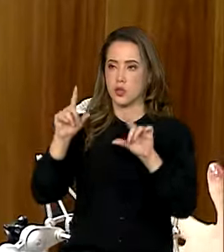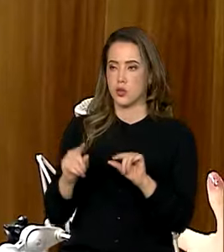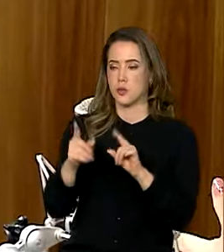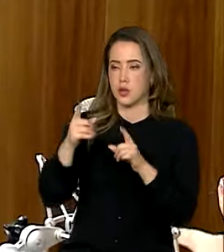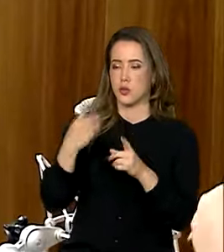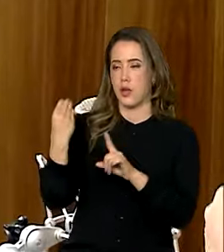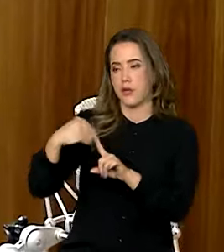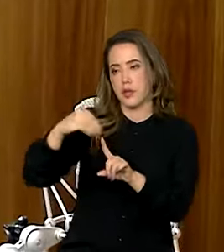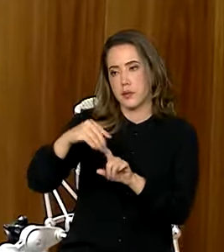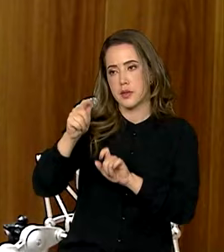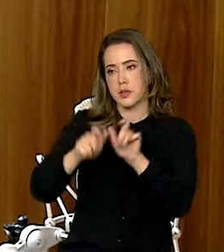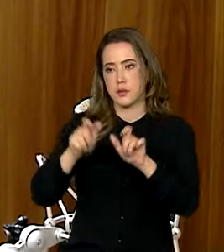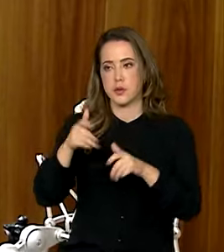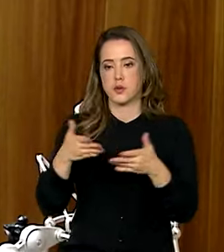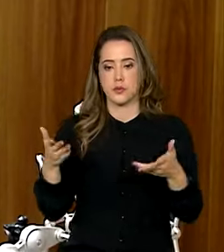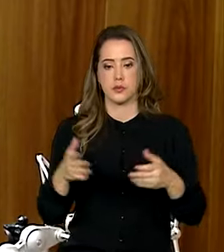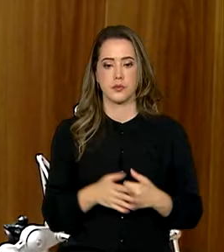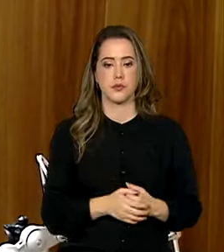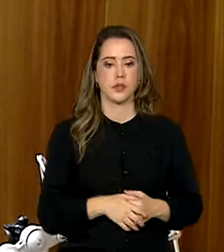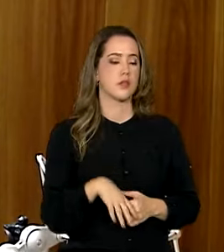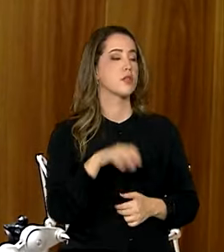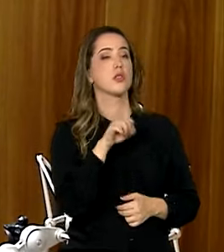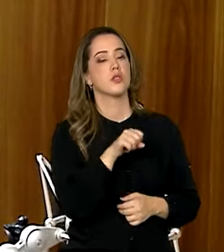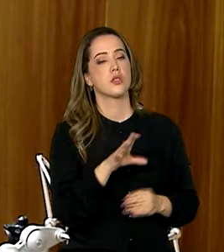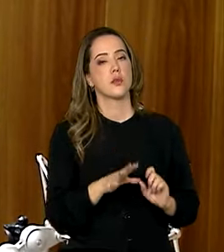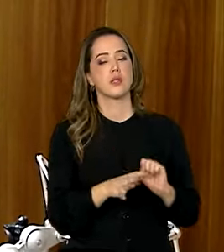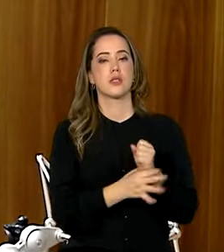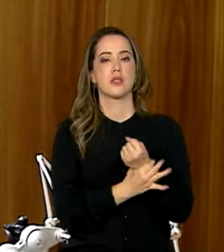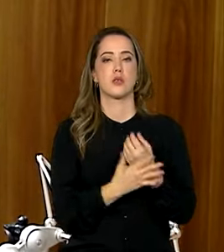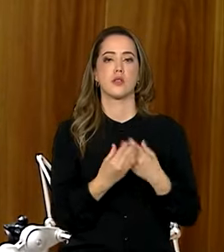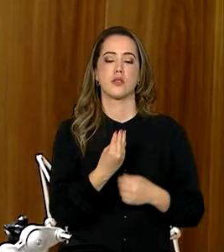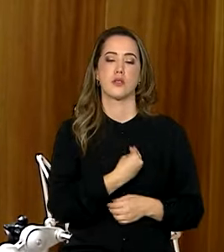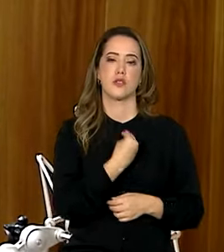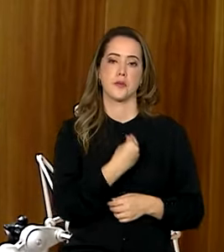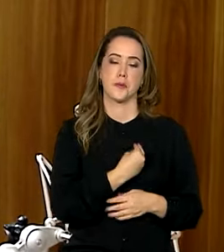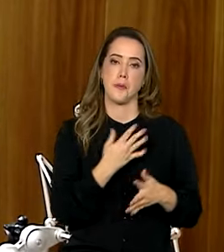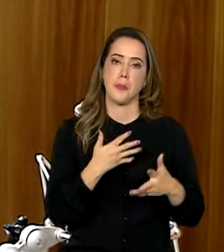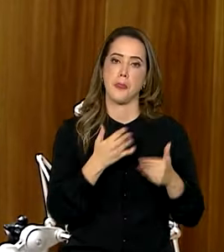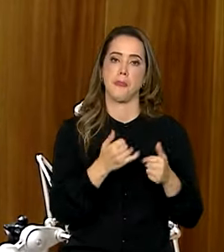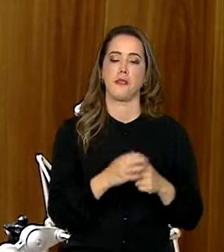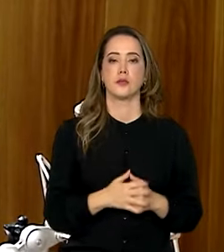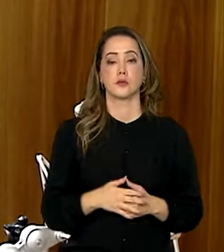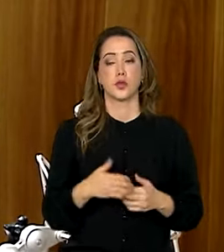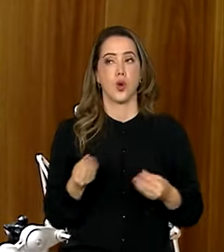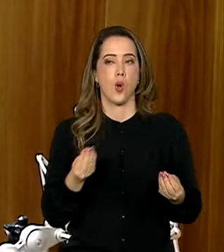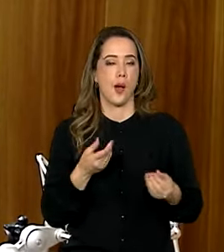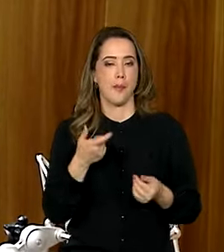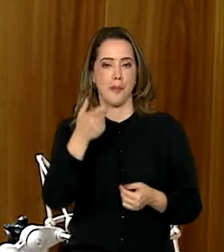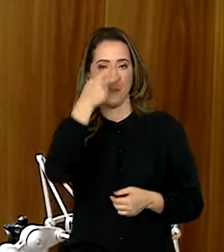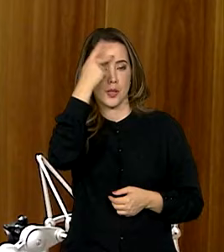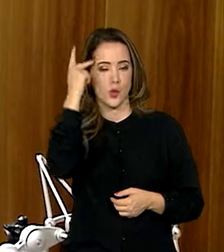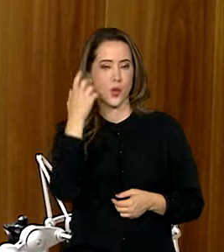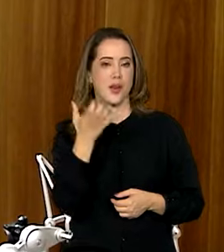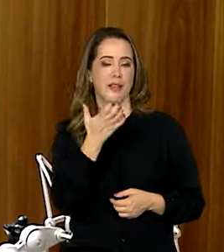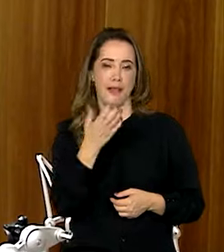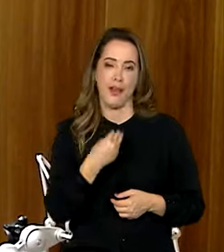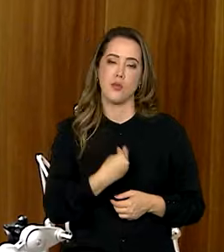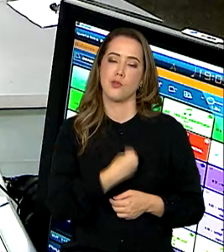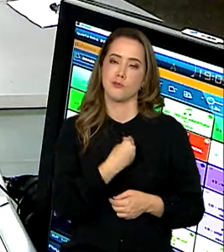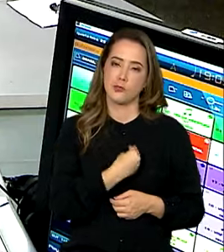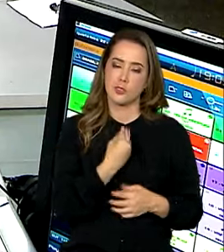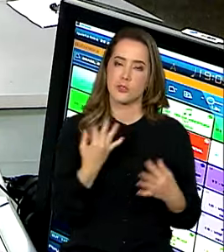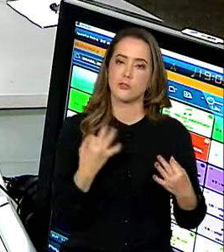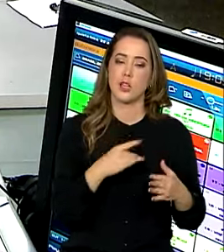pessoas a situações de violência, Com certeza, é uma garantia, né, de vida digna. que quem não quer, nesse país que a gente vive, ter ali um